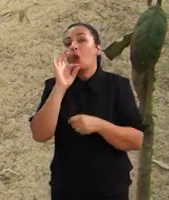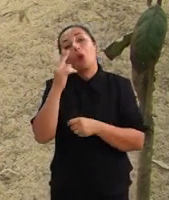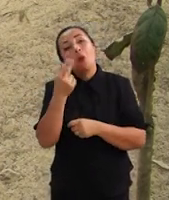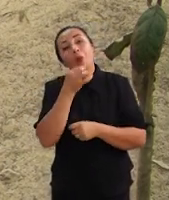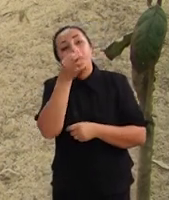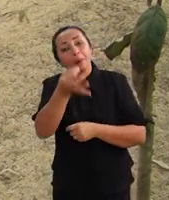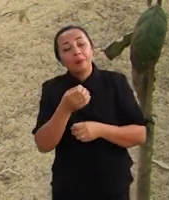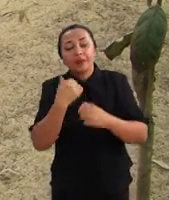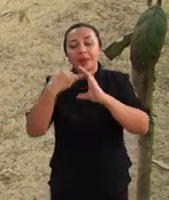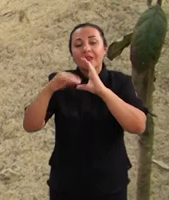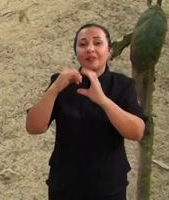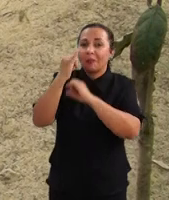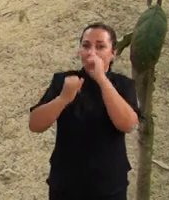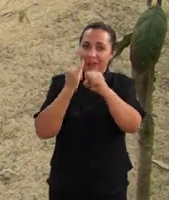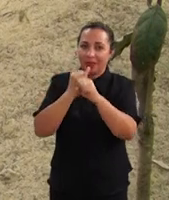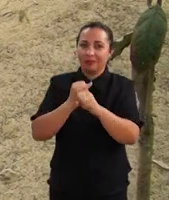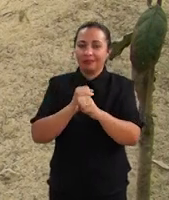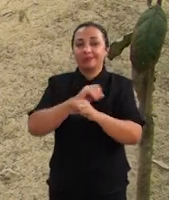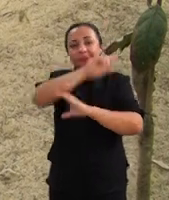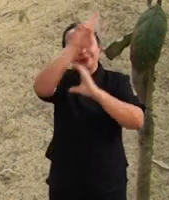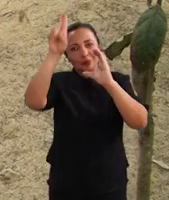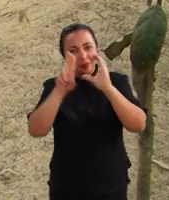sugestão, envia para o nosso e-mail,